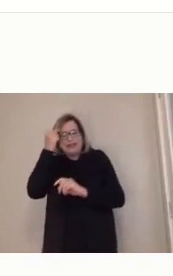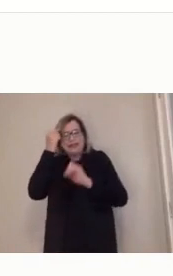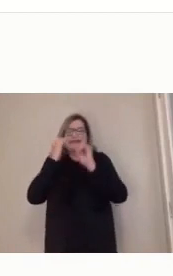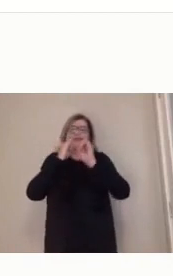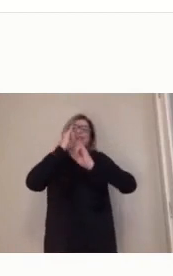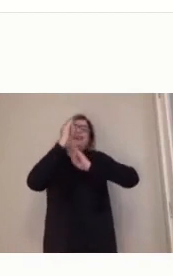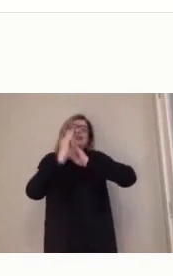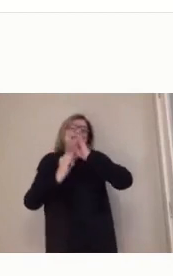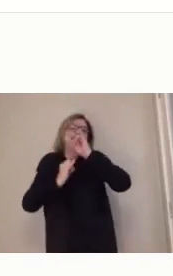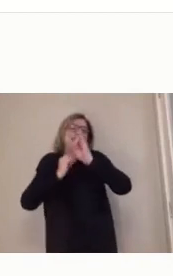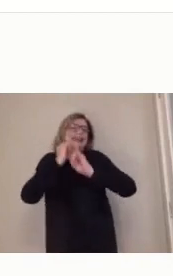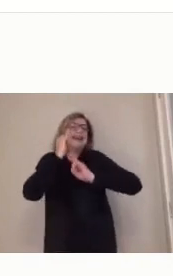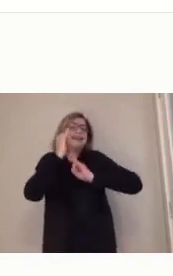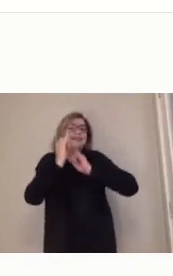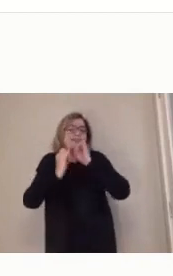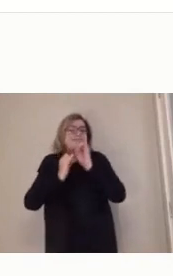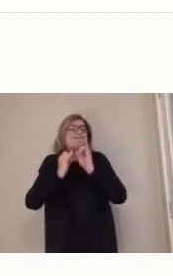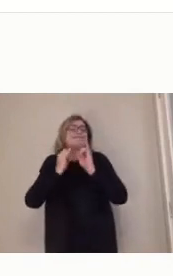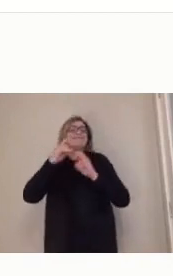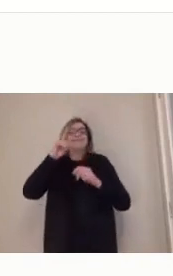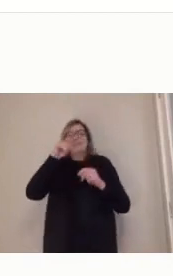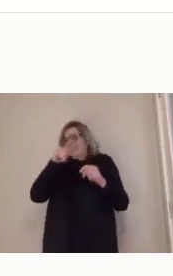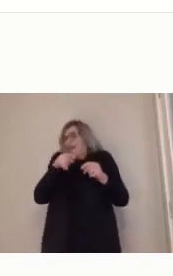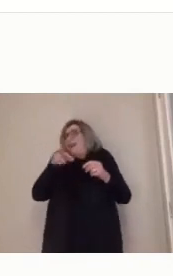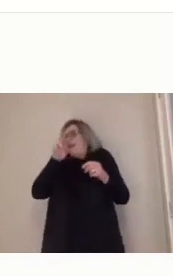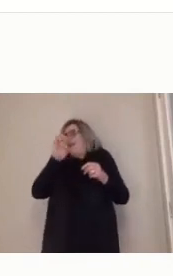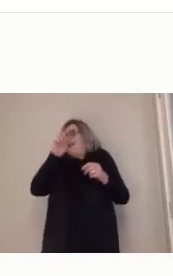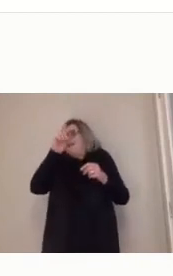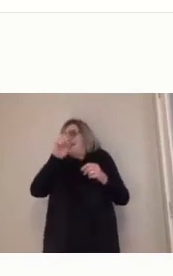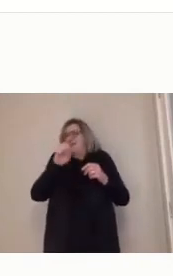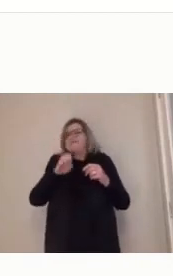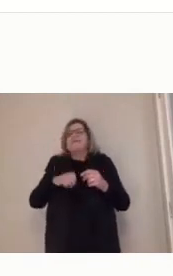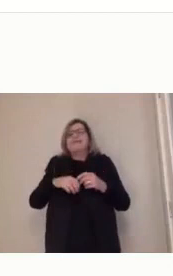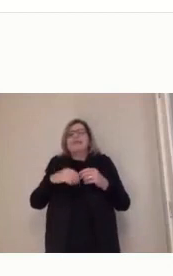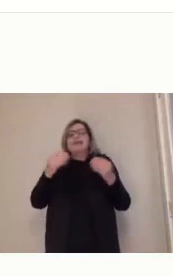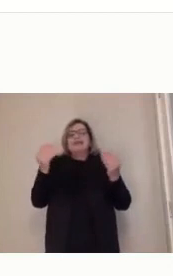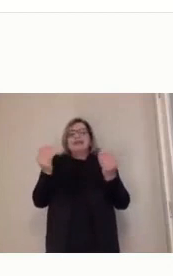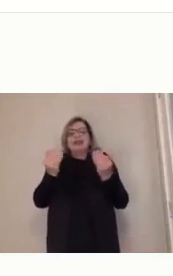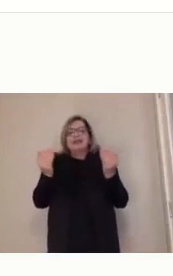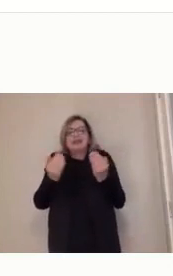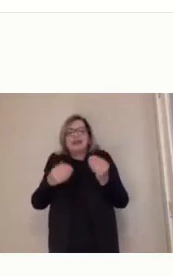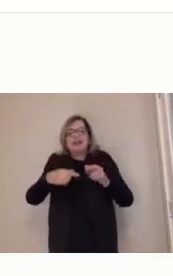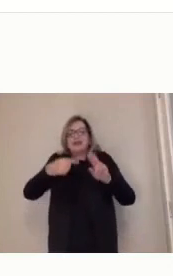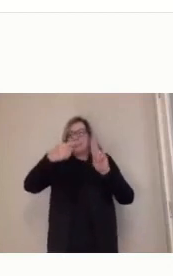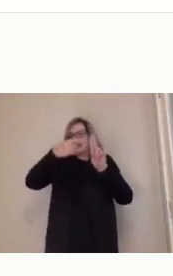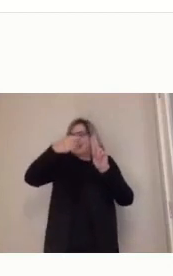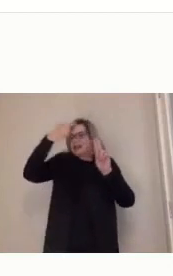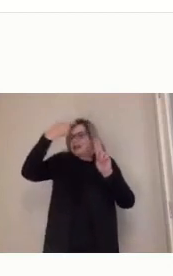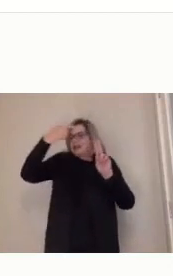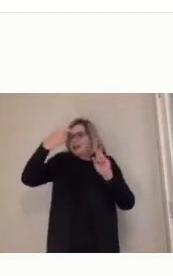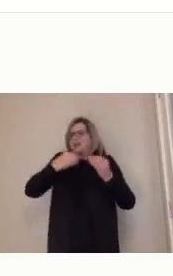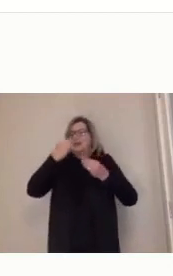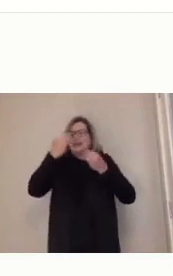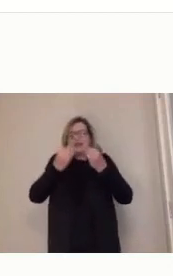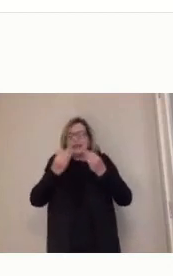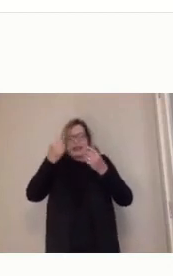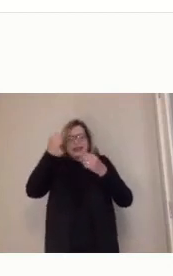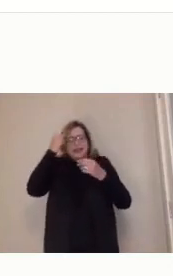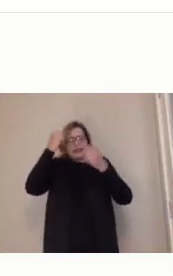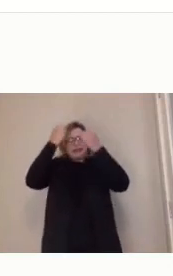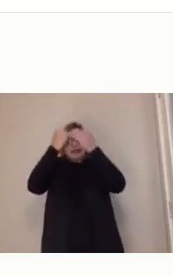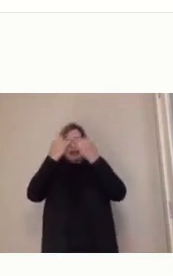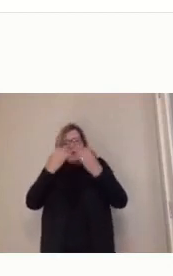uma internet, é uma rede, né, e nessa unidade, vocês vão ver também a gente falando do surgimento do computador e como que essa rede se